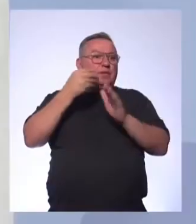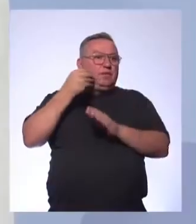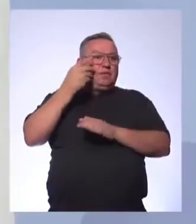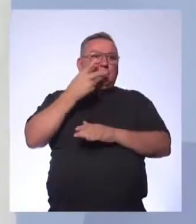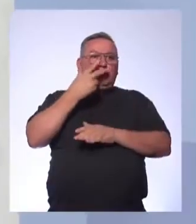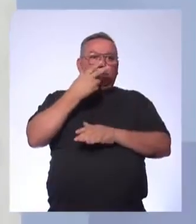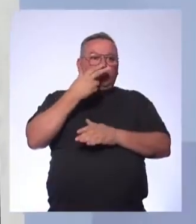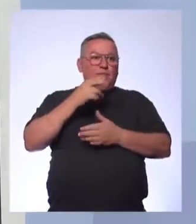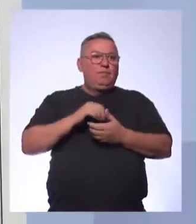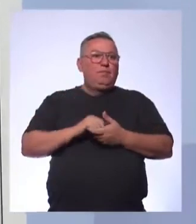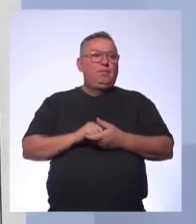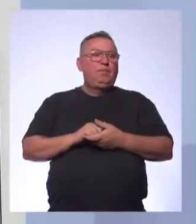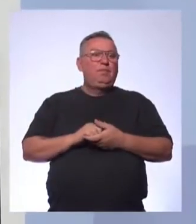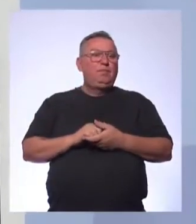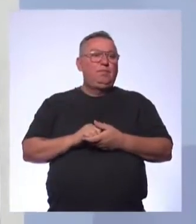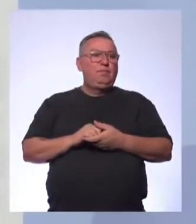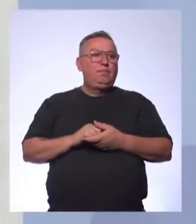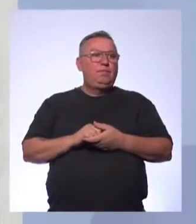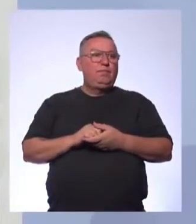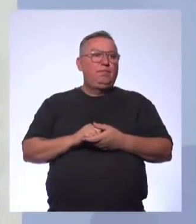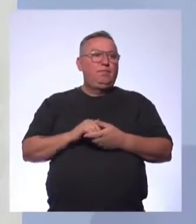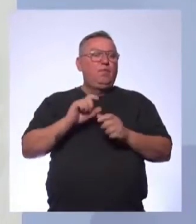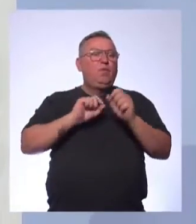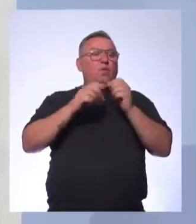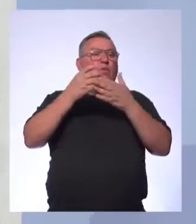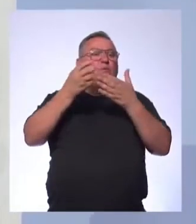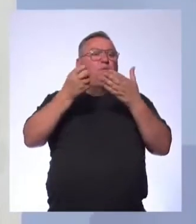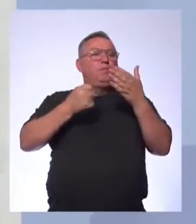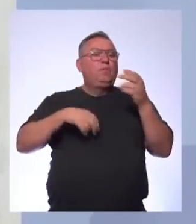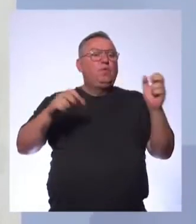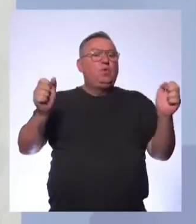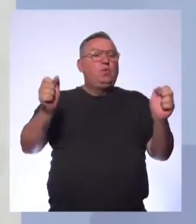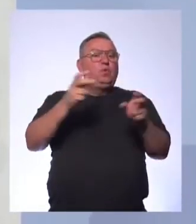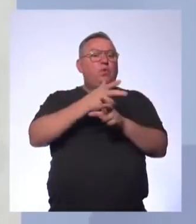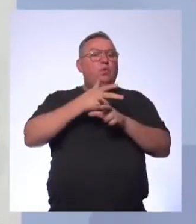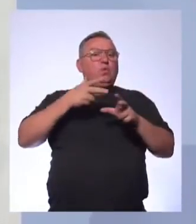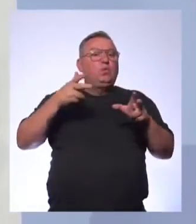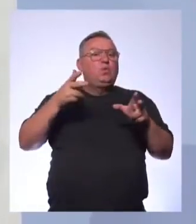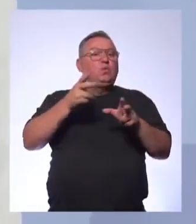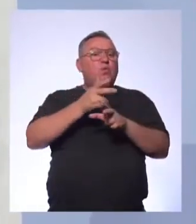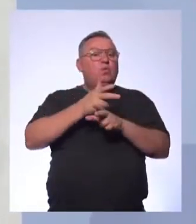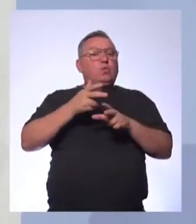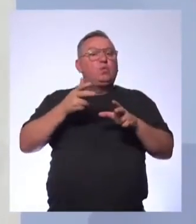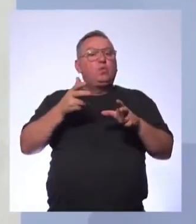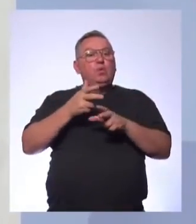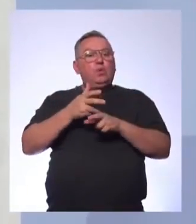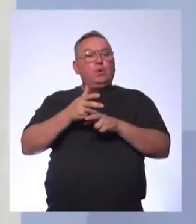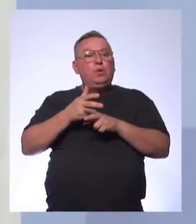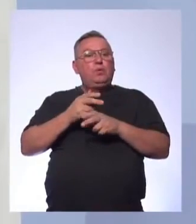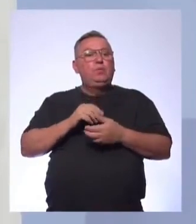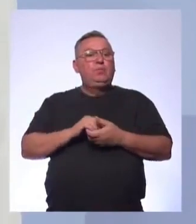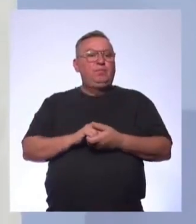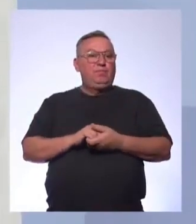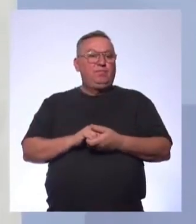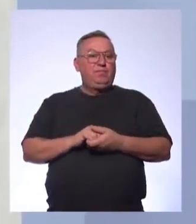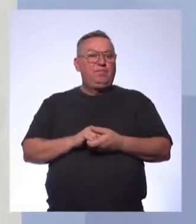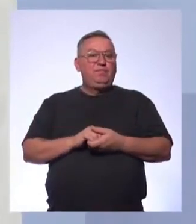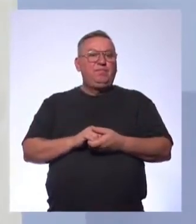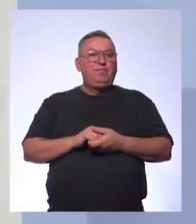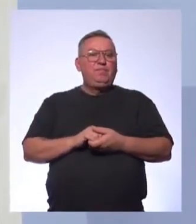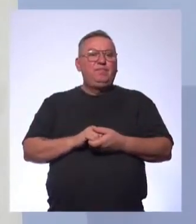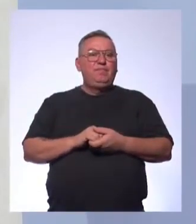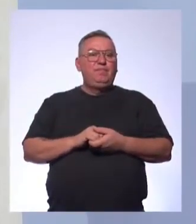parecido Então lá, qual era a definição de tropical cyclone? Tropical cyclone is a intense circular storm